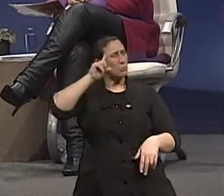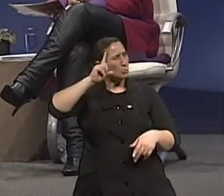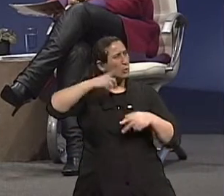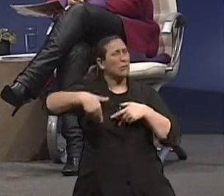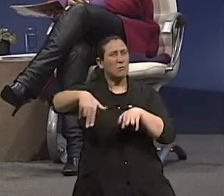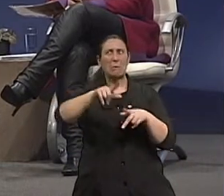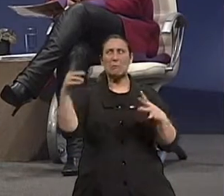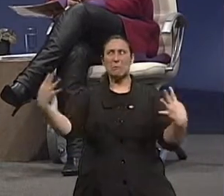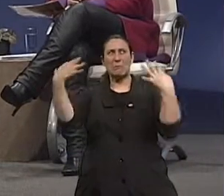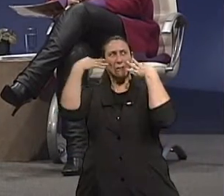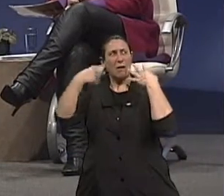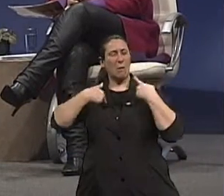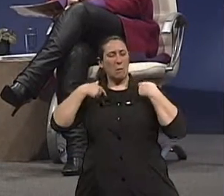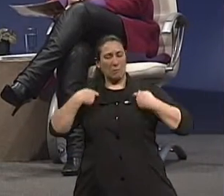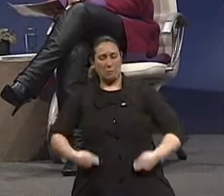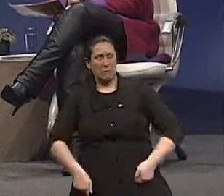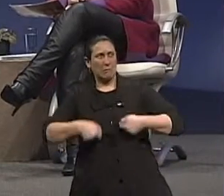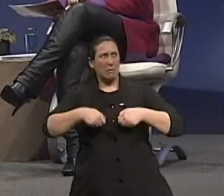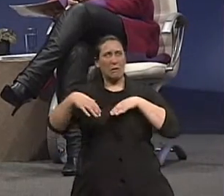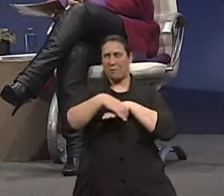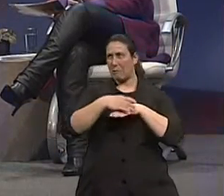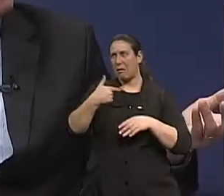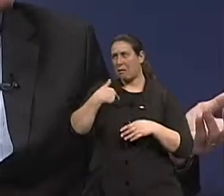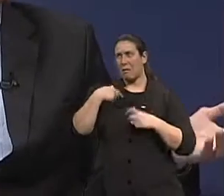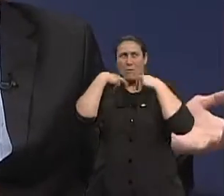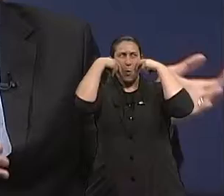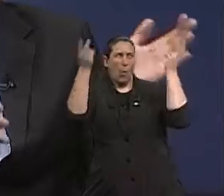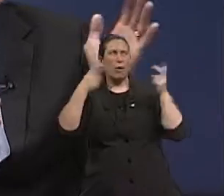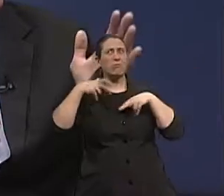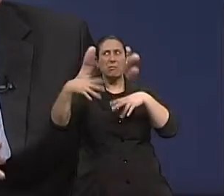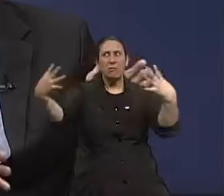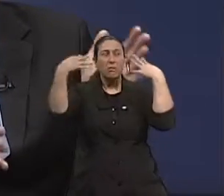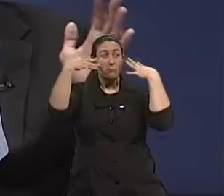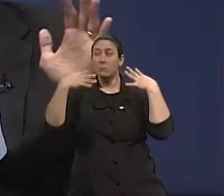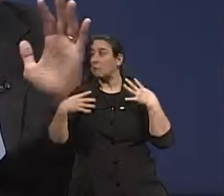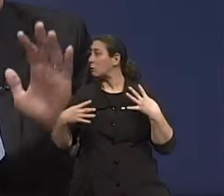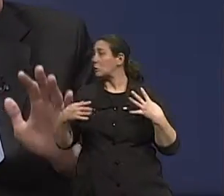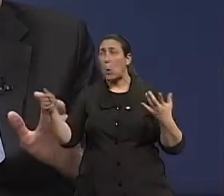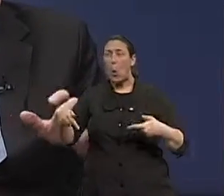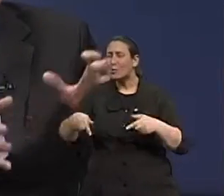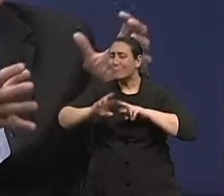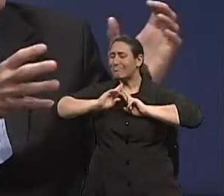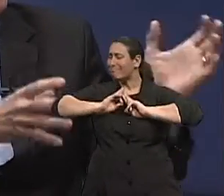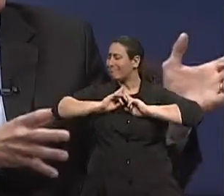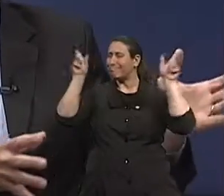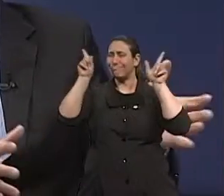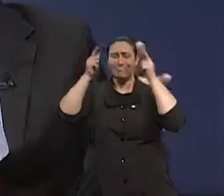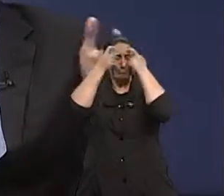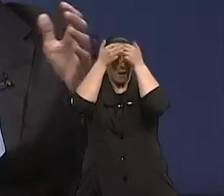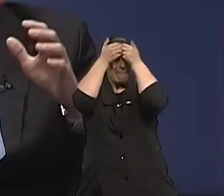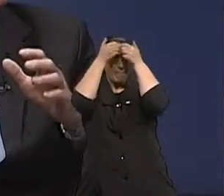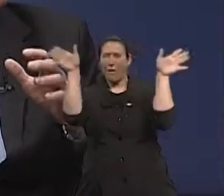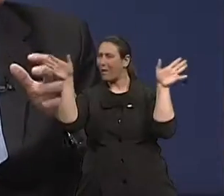pensar de mim se eu colocar um abrigo, um tênis e sair caminhando sem destino? Exato. Hoje a gente vê a mentalidade, como modificou as praças lotadas,